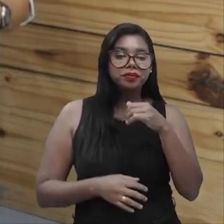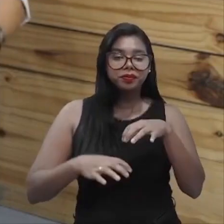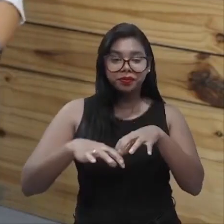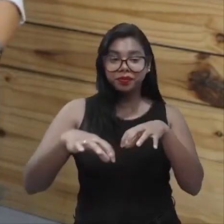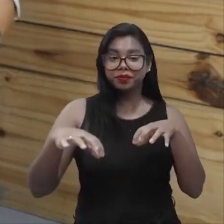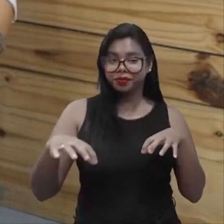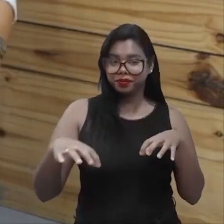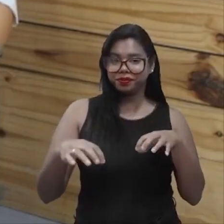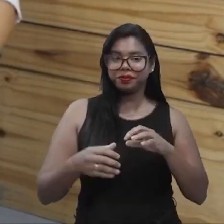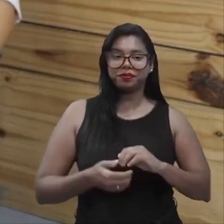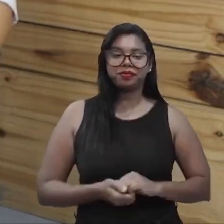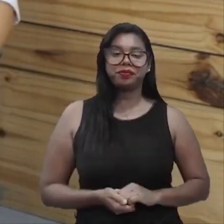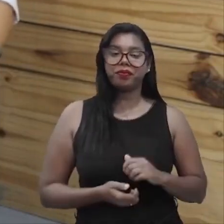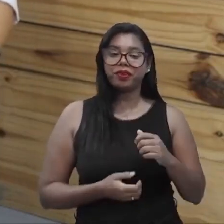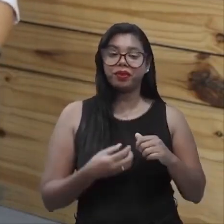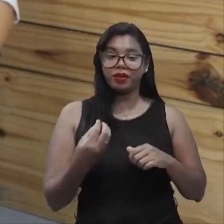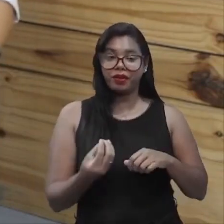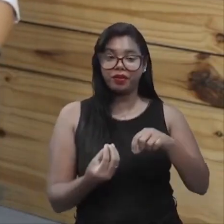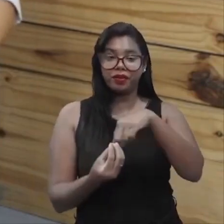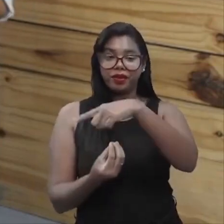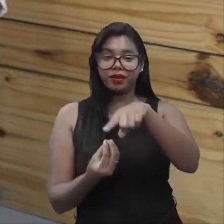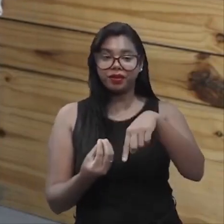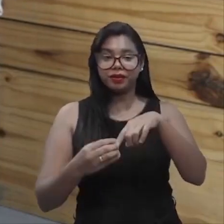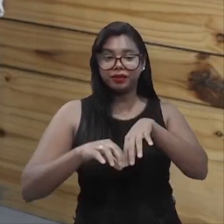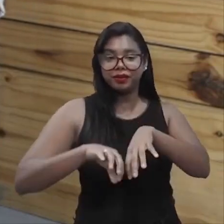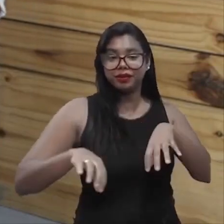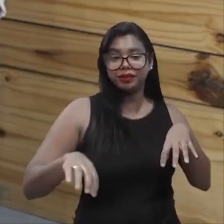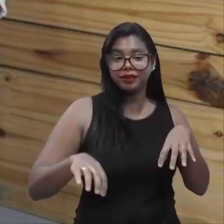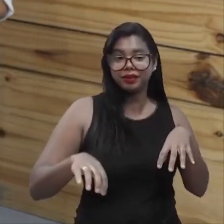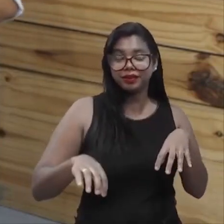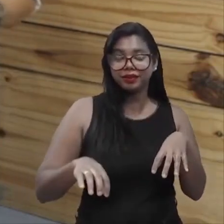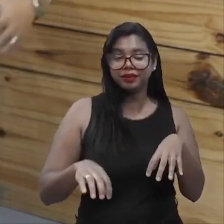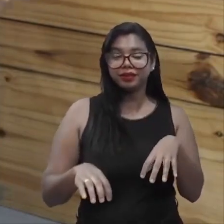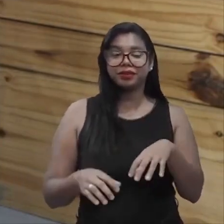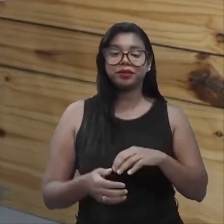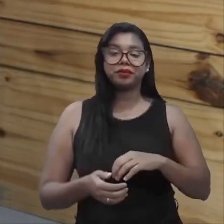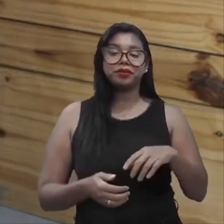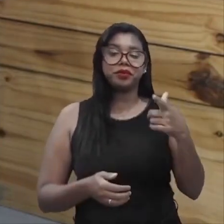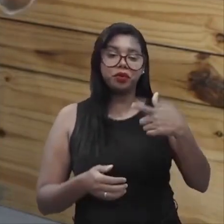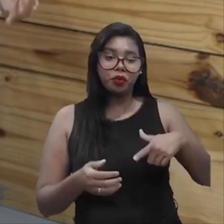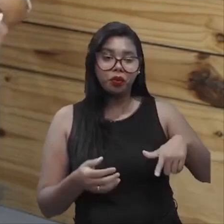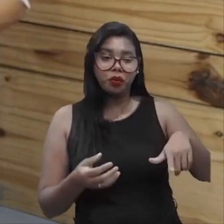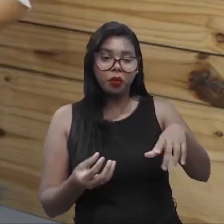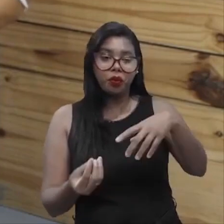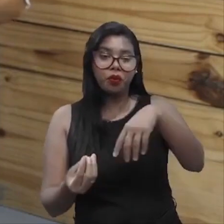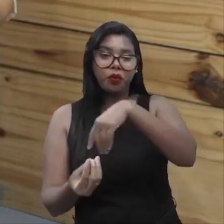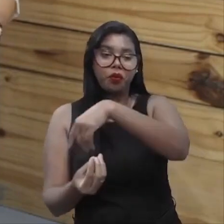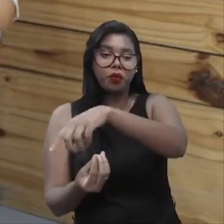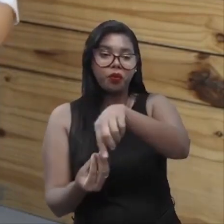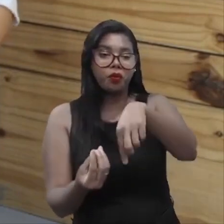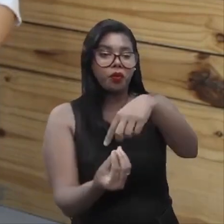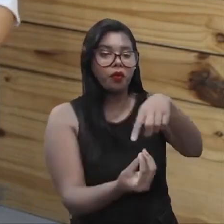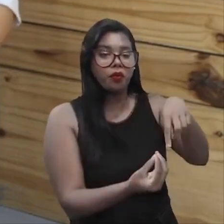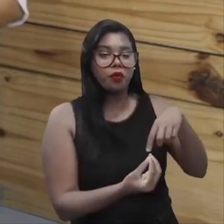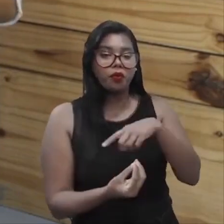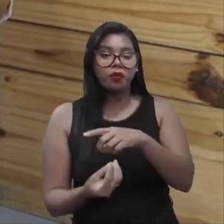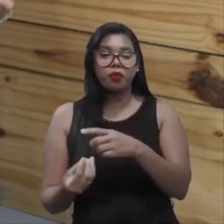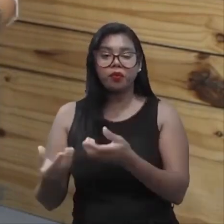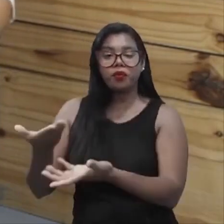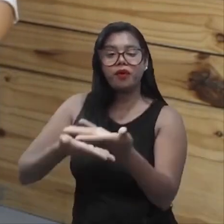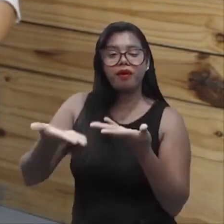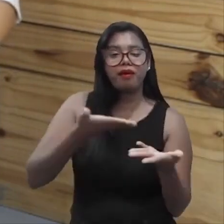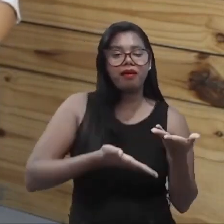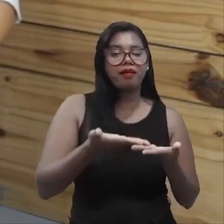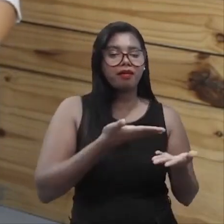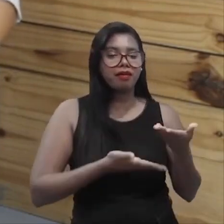ilha ali, Não é uma ilha. Então, ainda que seja uma ilha, outra ilha, ou seja, um arquipélago, precisa se comunicar uma